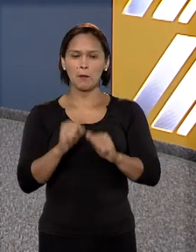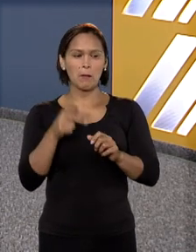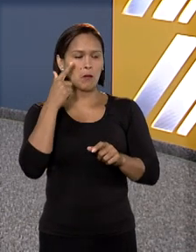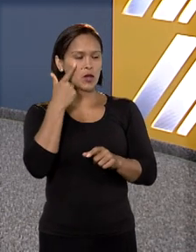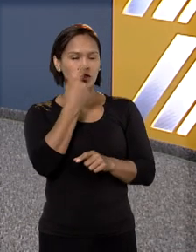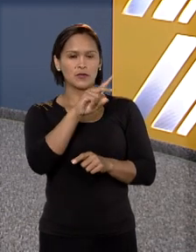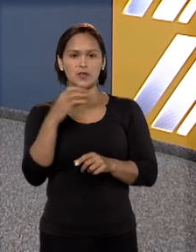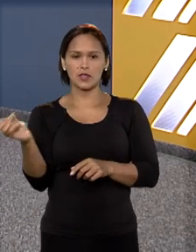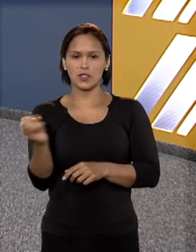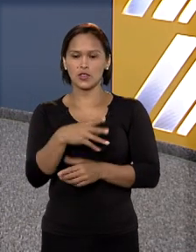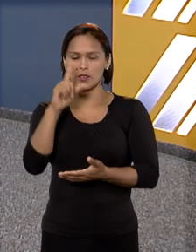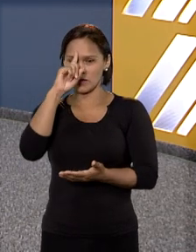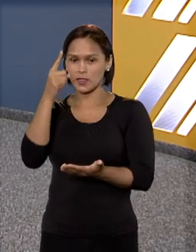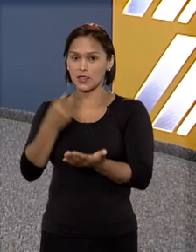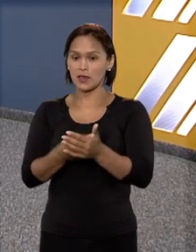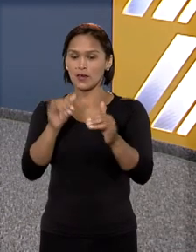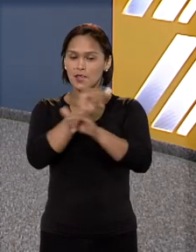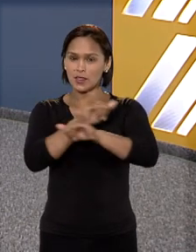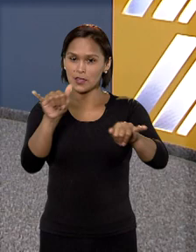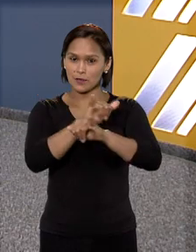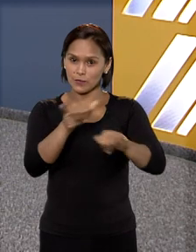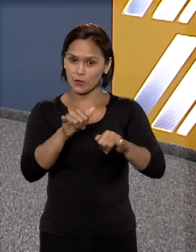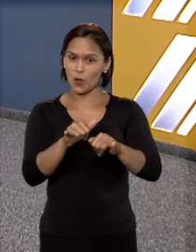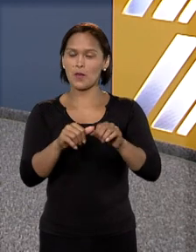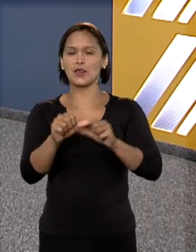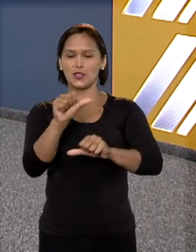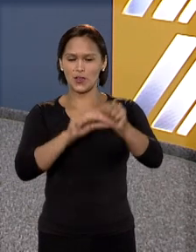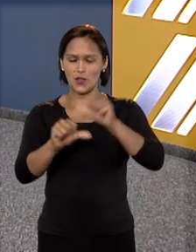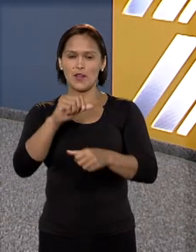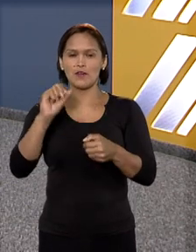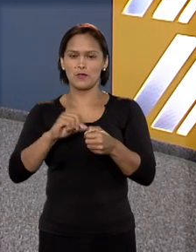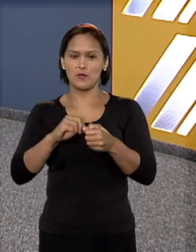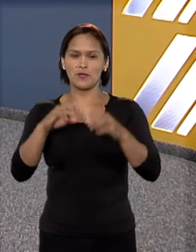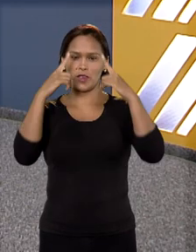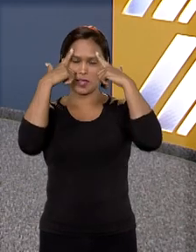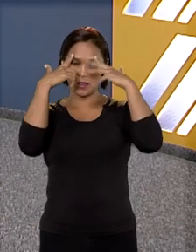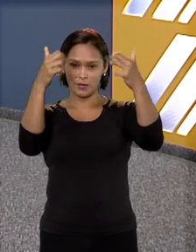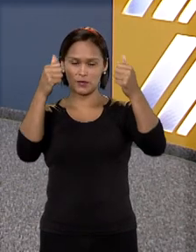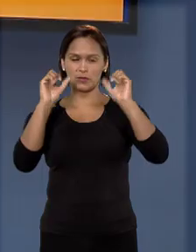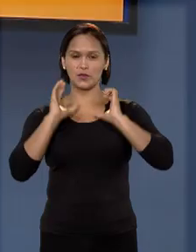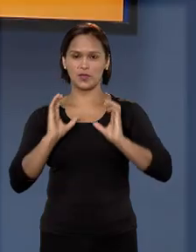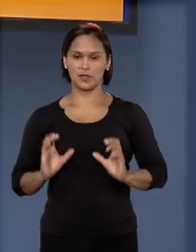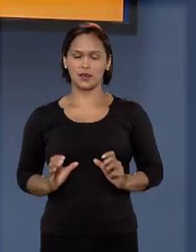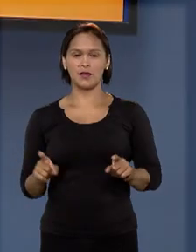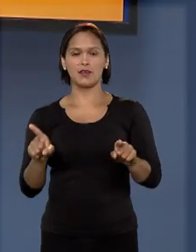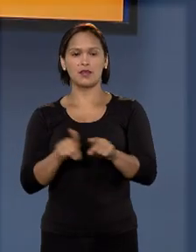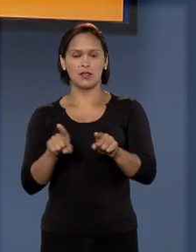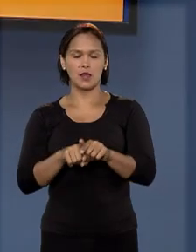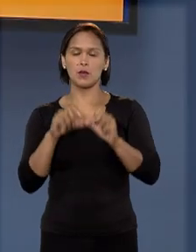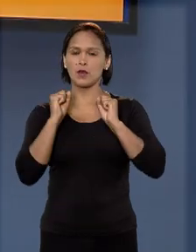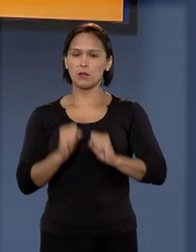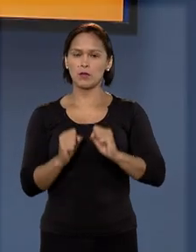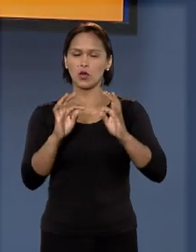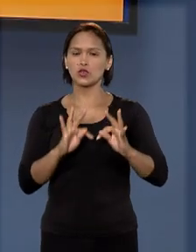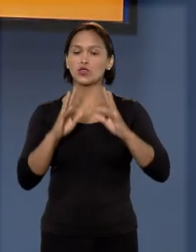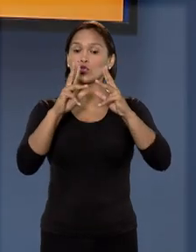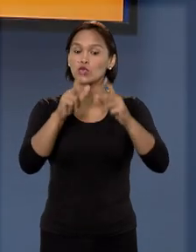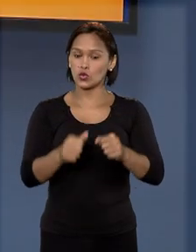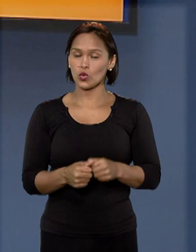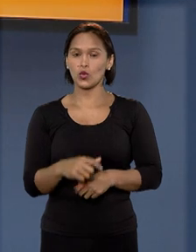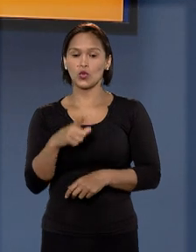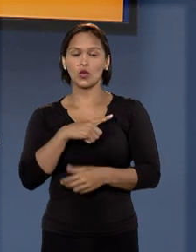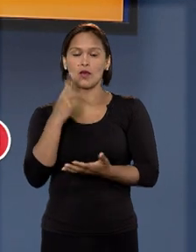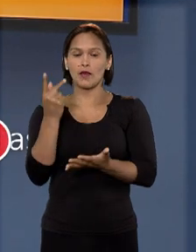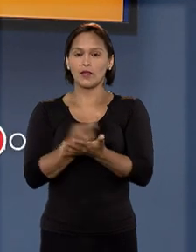as novas decisões e as informações atualizadas do Tribunal da Cidadania. Você também pode saber tudo o que